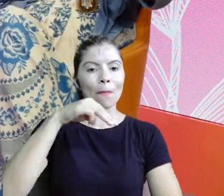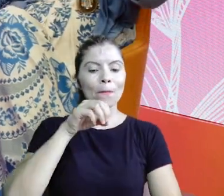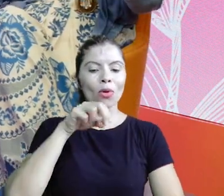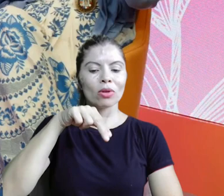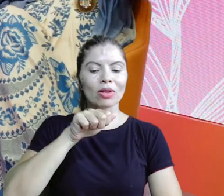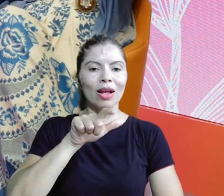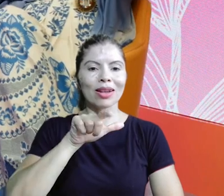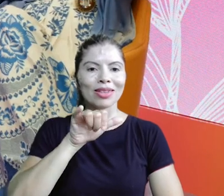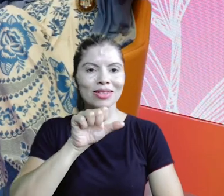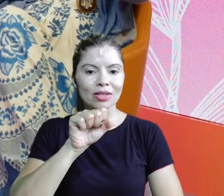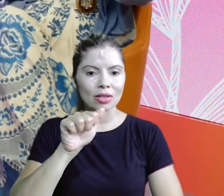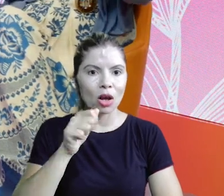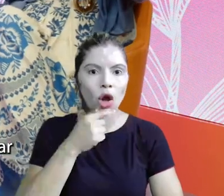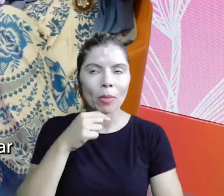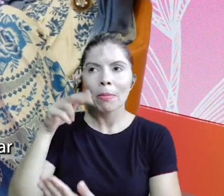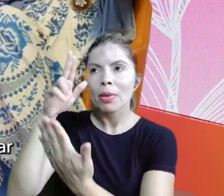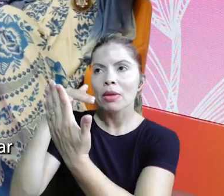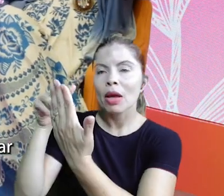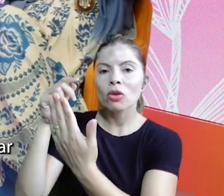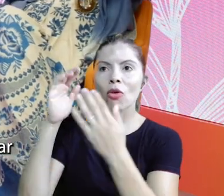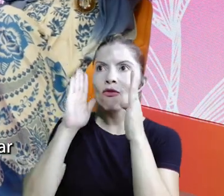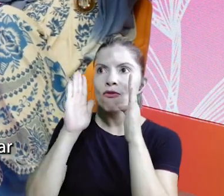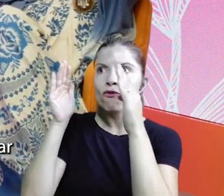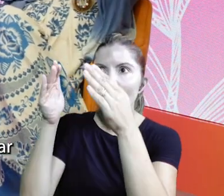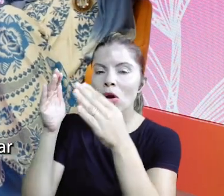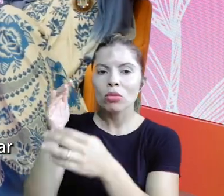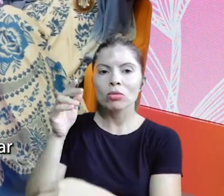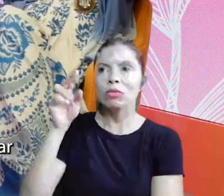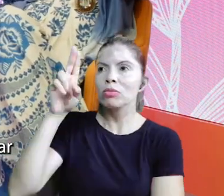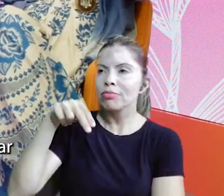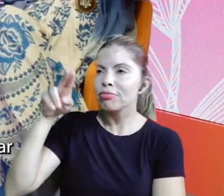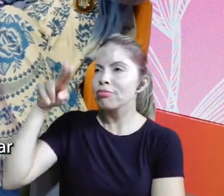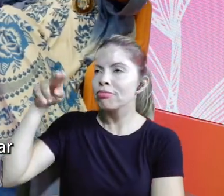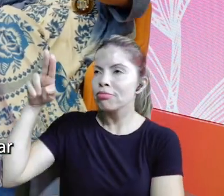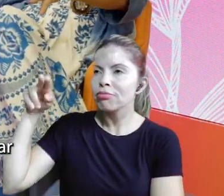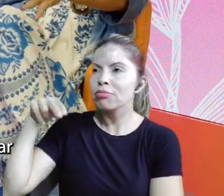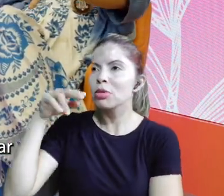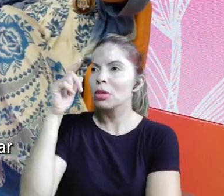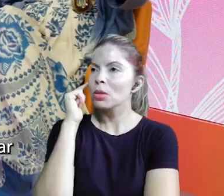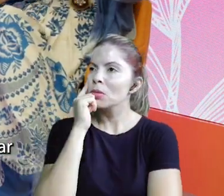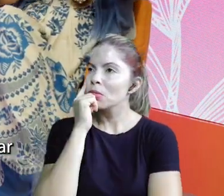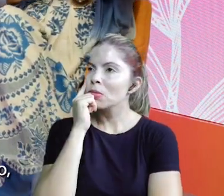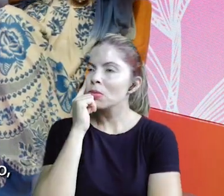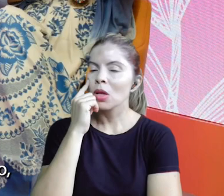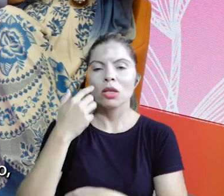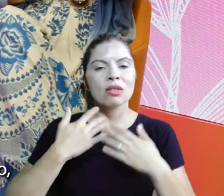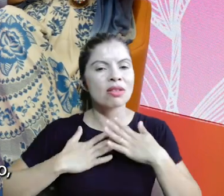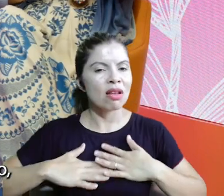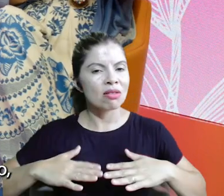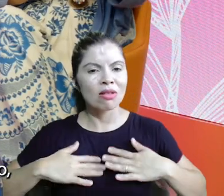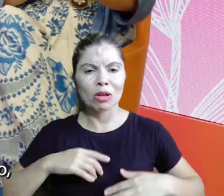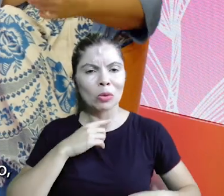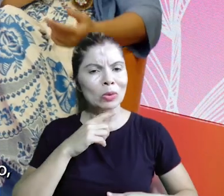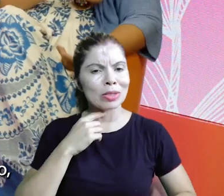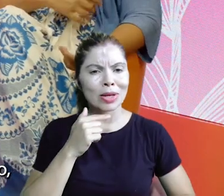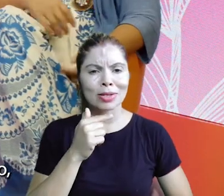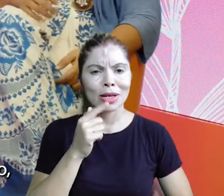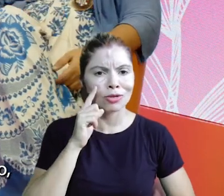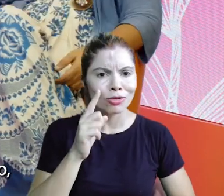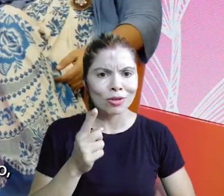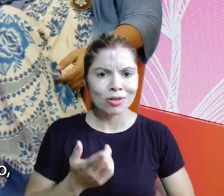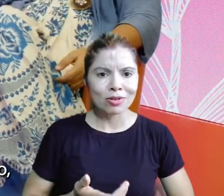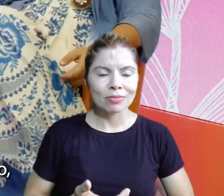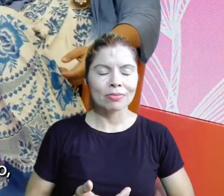via, não comia, mas se não comeu, eu não comi, só queria pintar, pintar, pintar, porque o foco era acabar aquilo, aquela obra de arte. Então, acho que é um pouco isso.